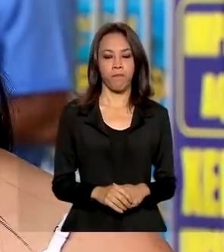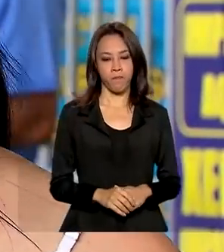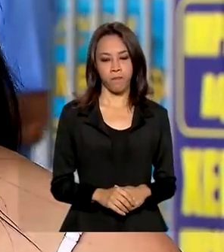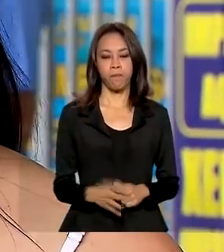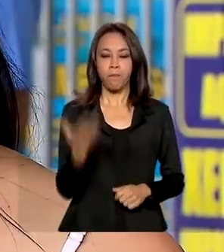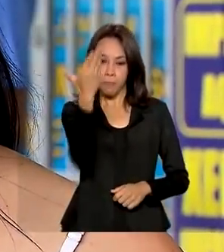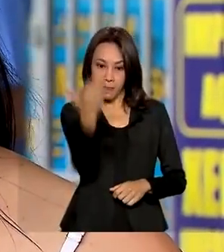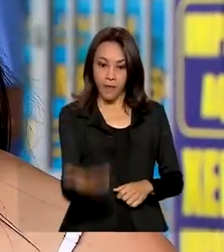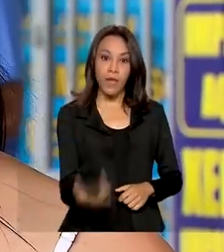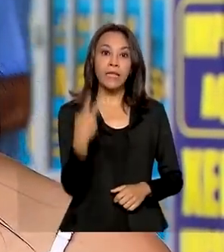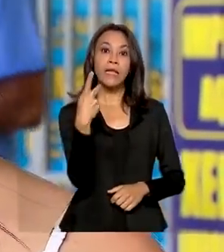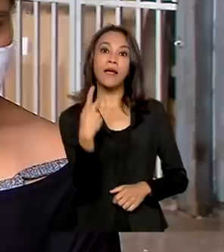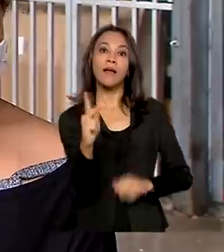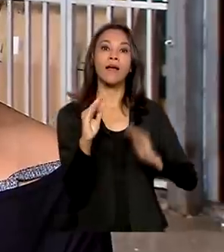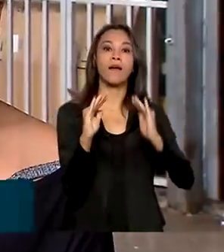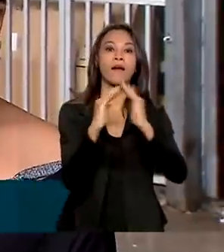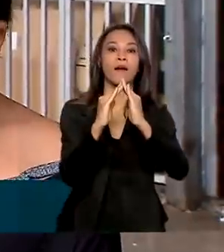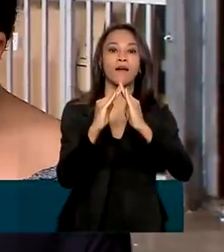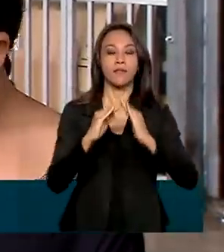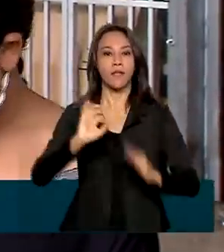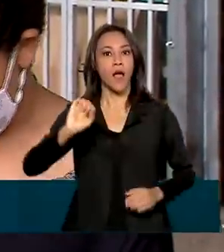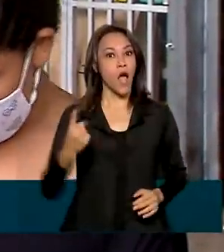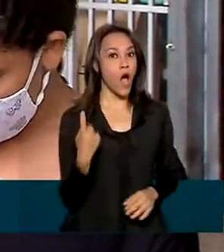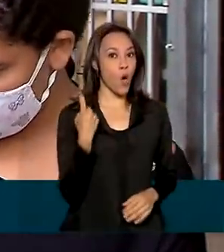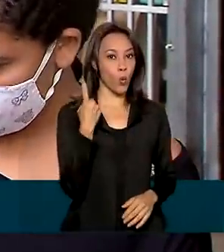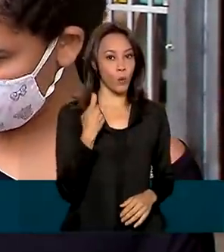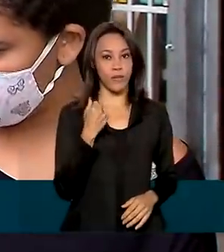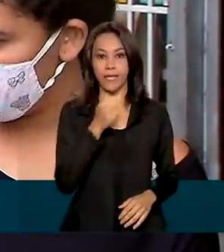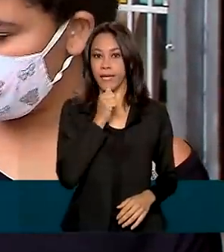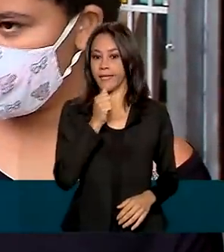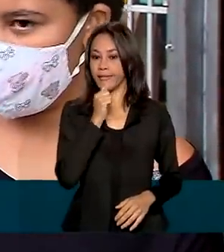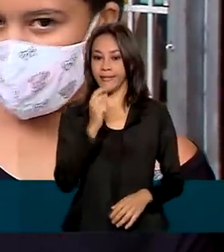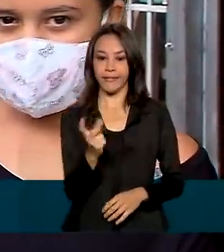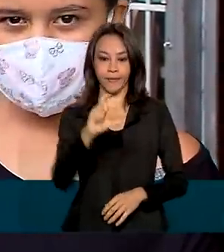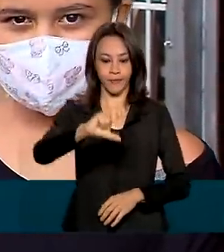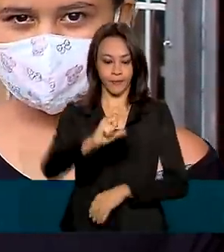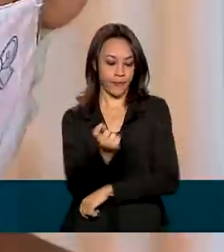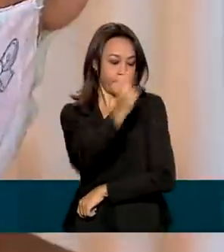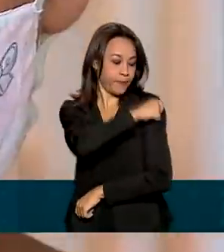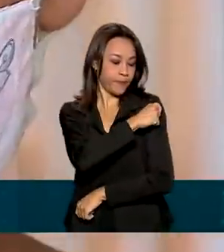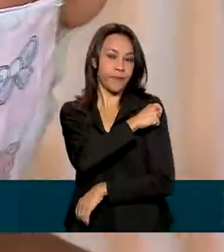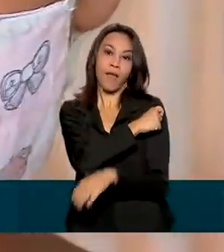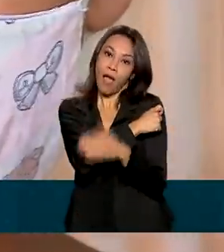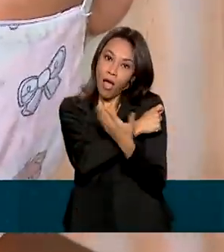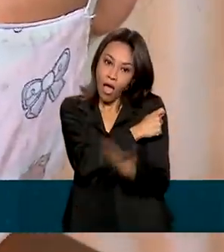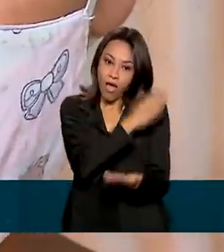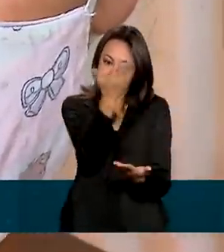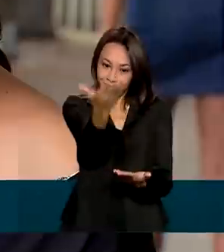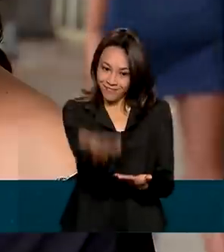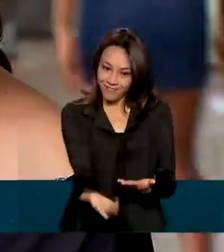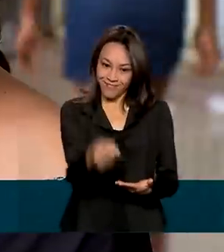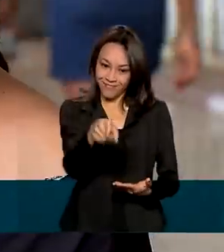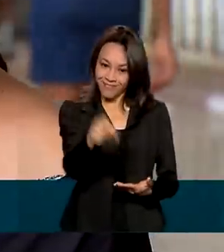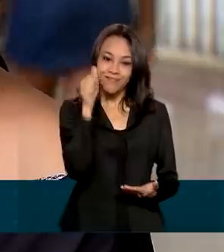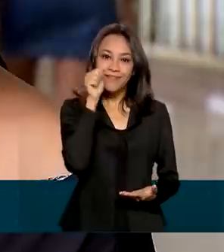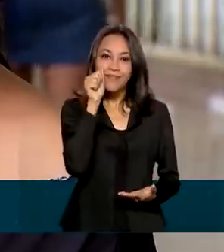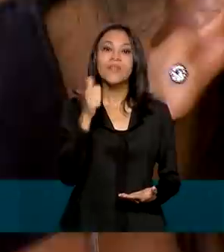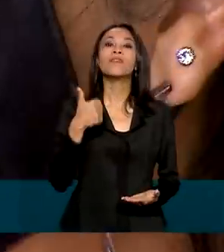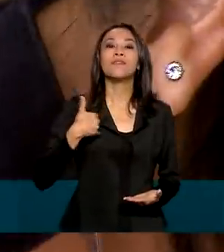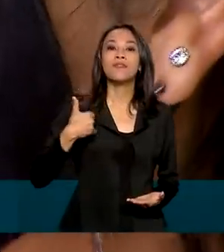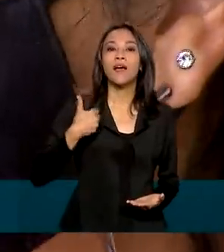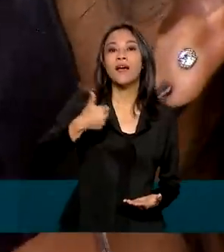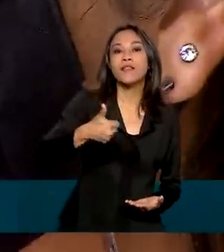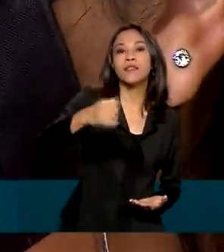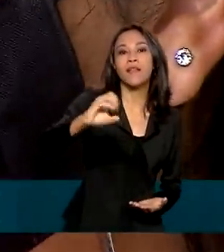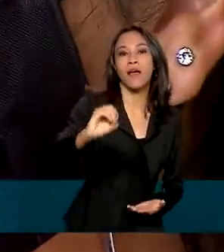Na casa da Fabiana, a única que não foi imunizada contra a Covid-19 é a Giovana, de 10 anos.